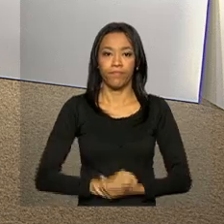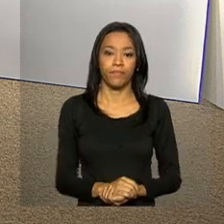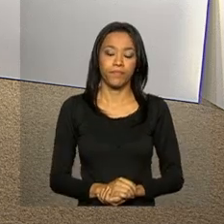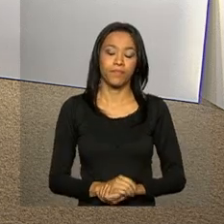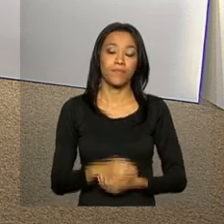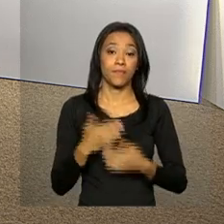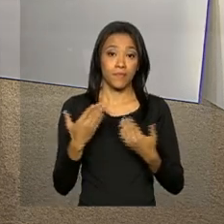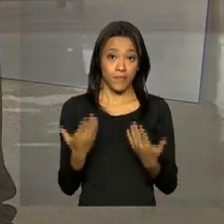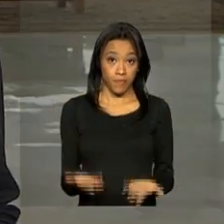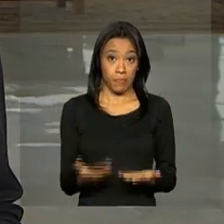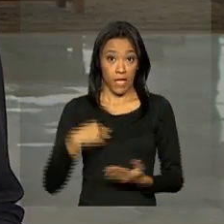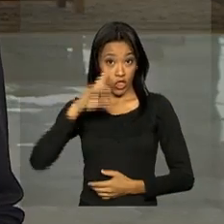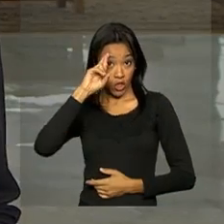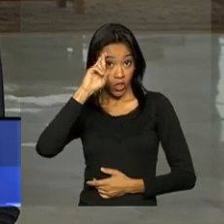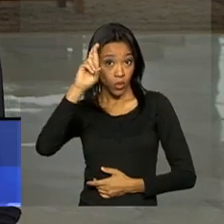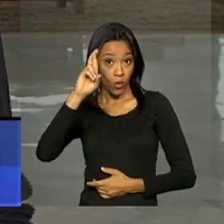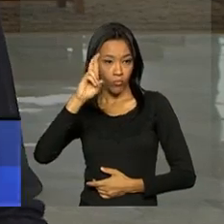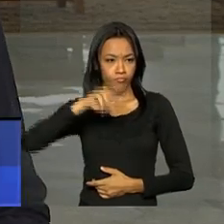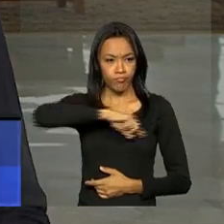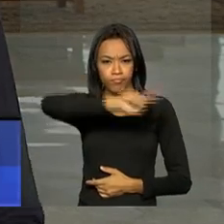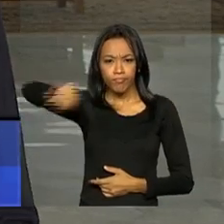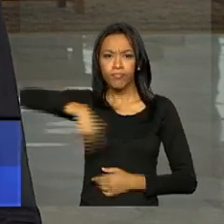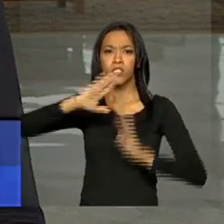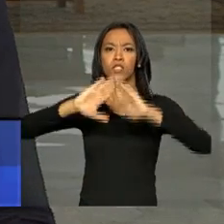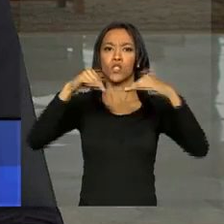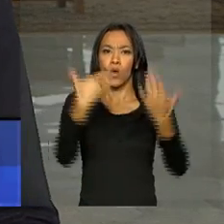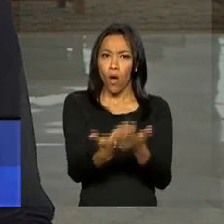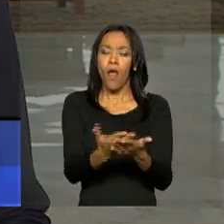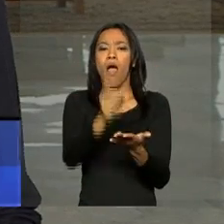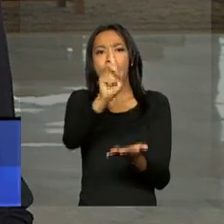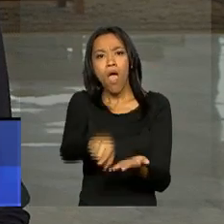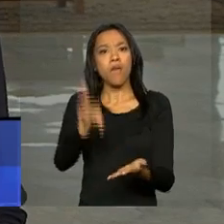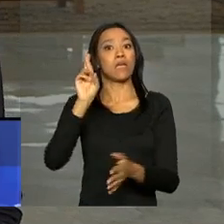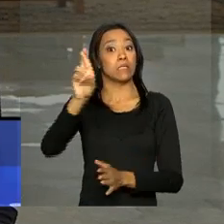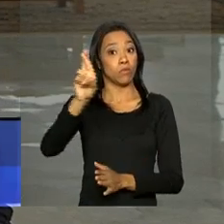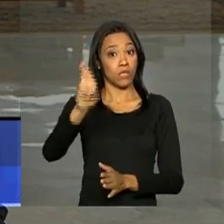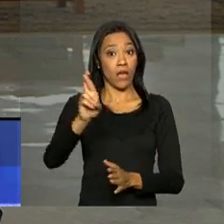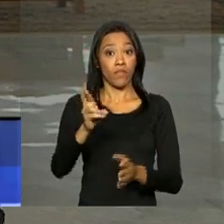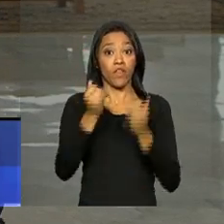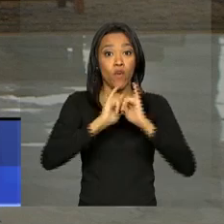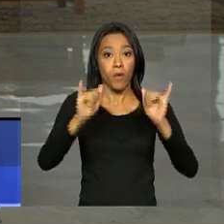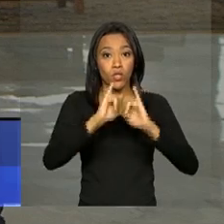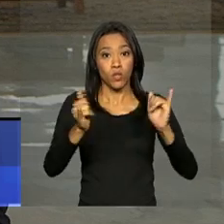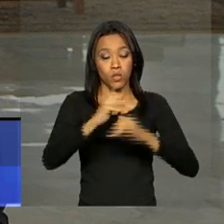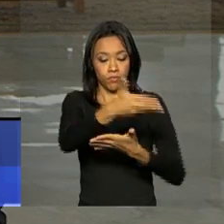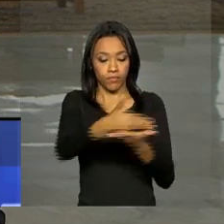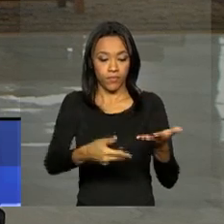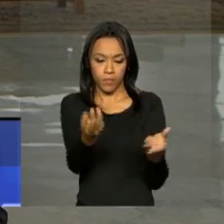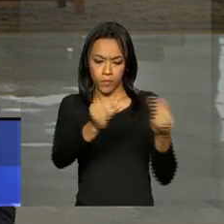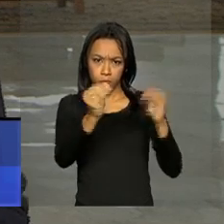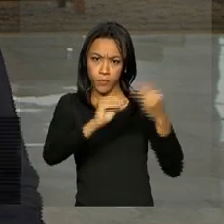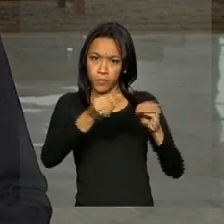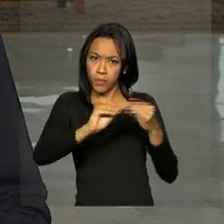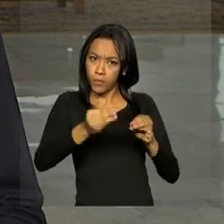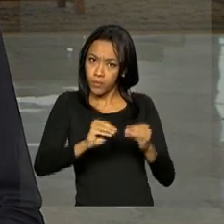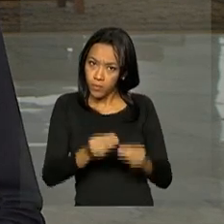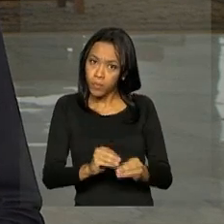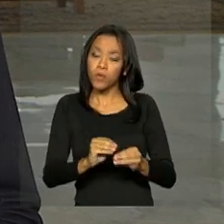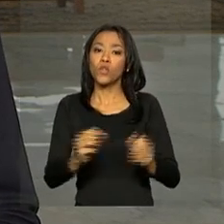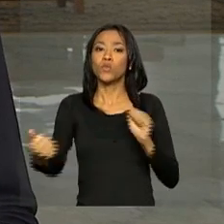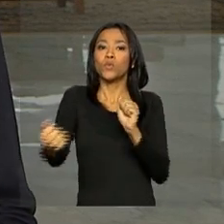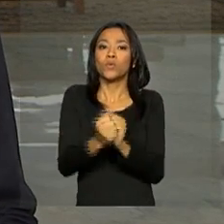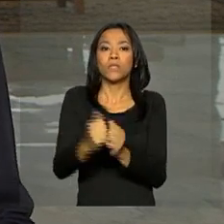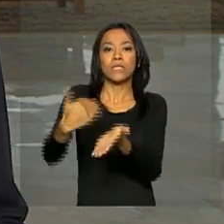Jaime, os diretores das escolas são os responsáveis por preencher as informações do Censo, junto com as secretarias